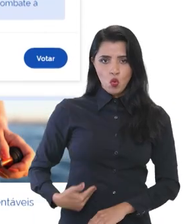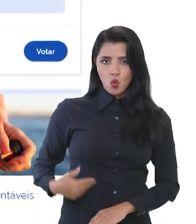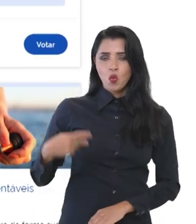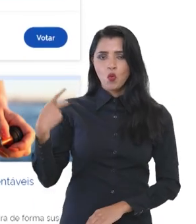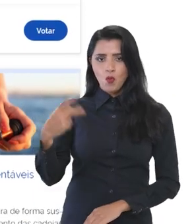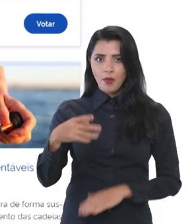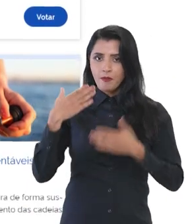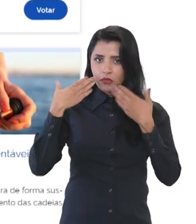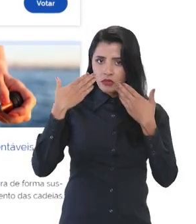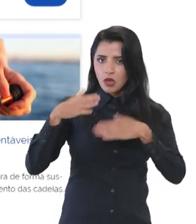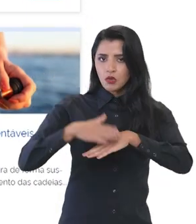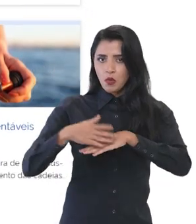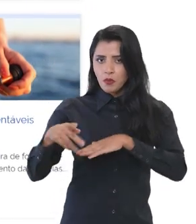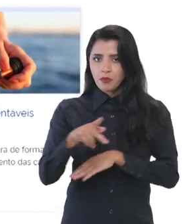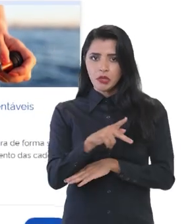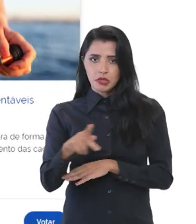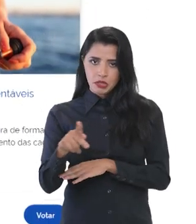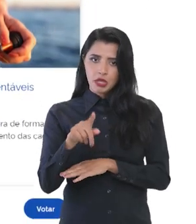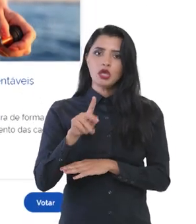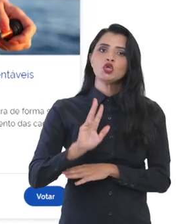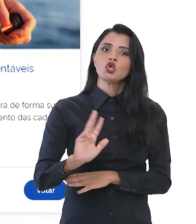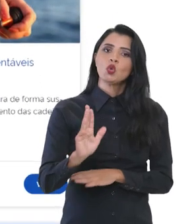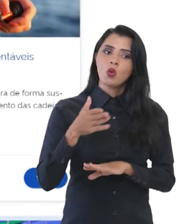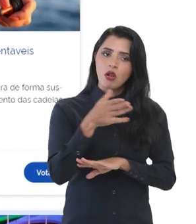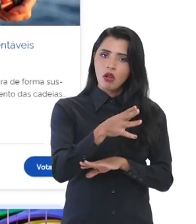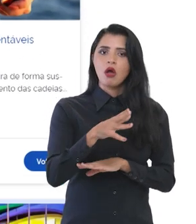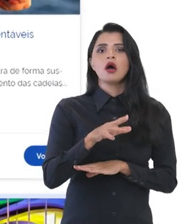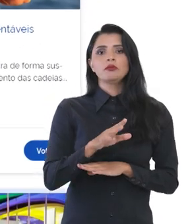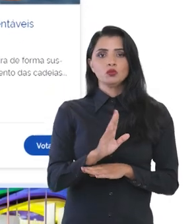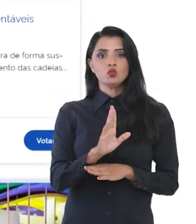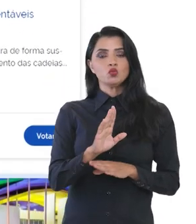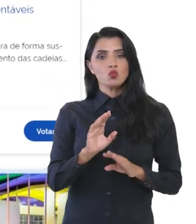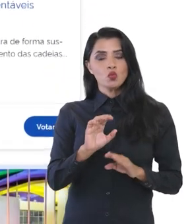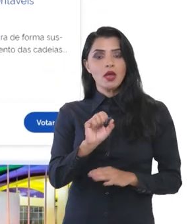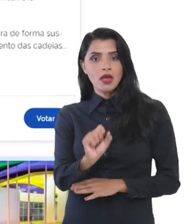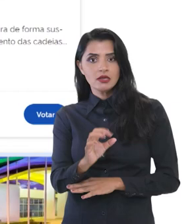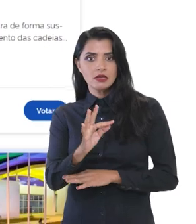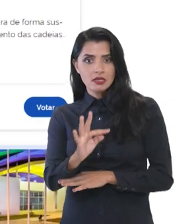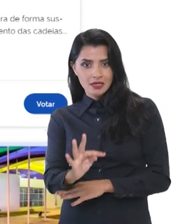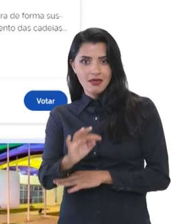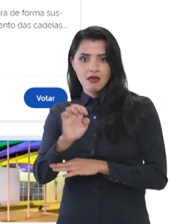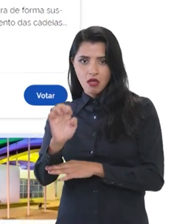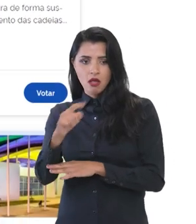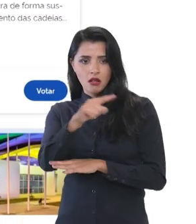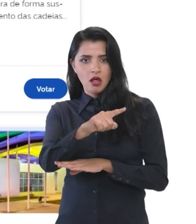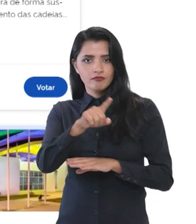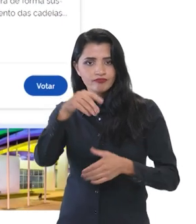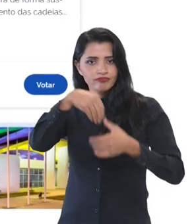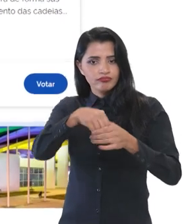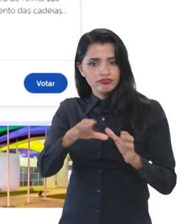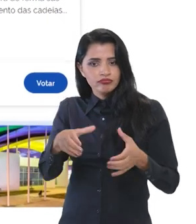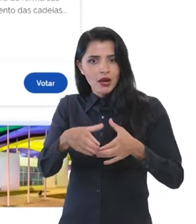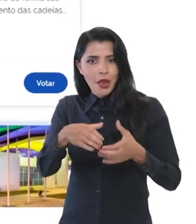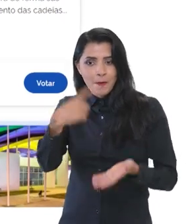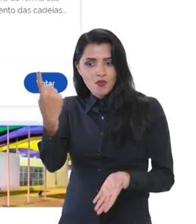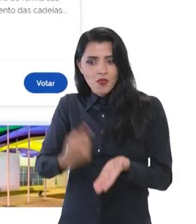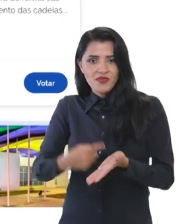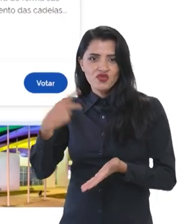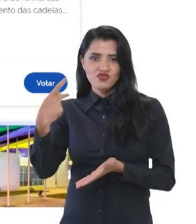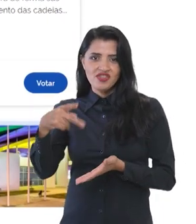apresentado pelo presidente Lula ao Tribunal Superior Eleitoral, onde estão consolidados os principais